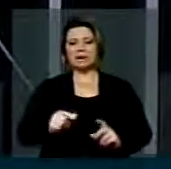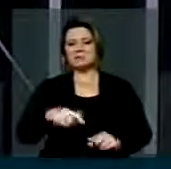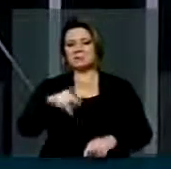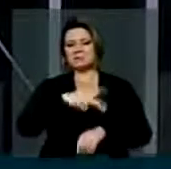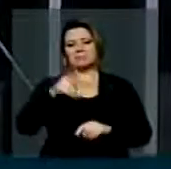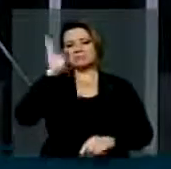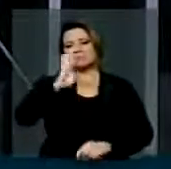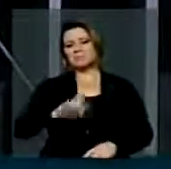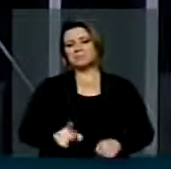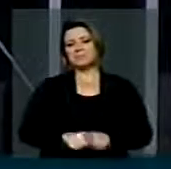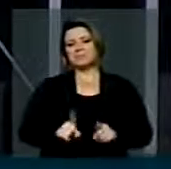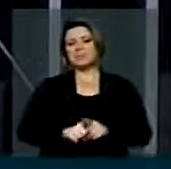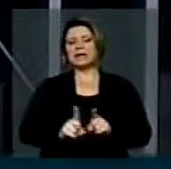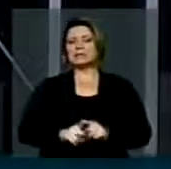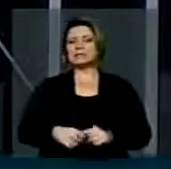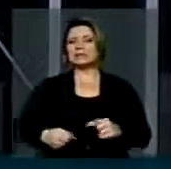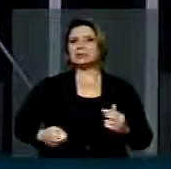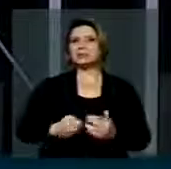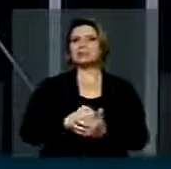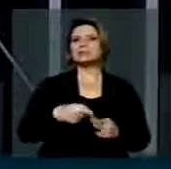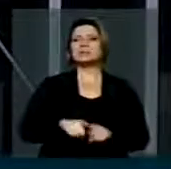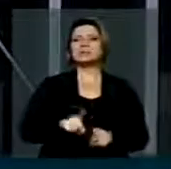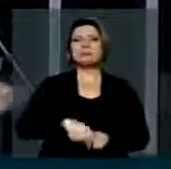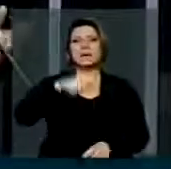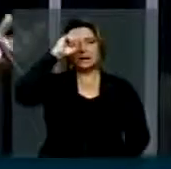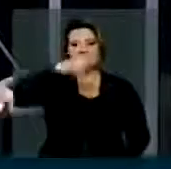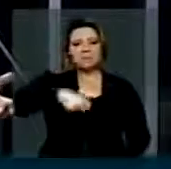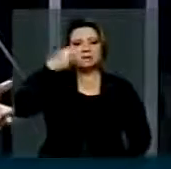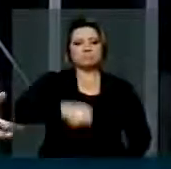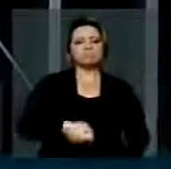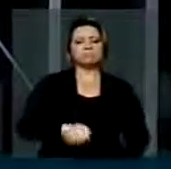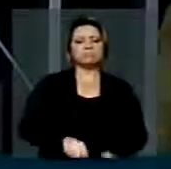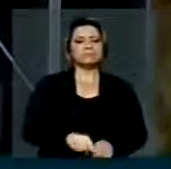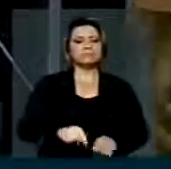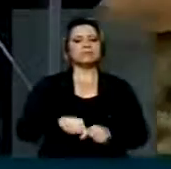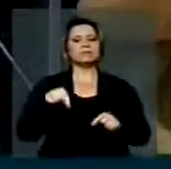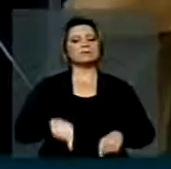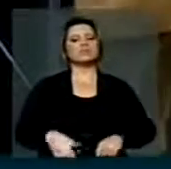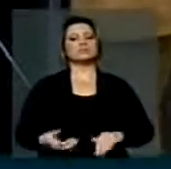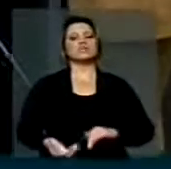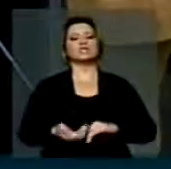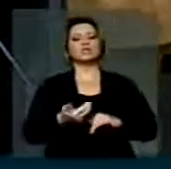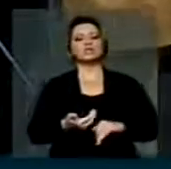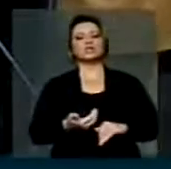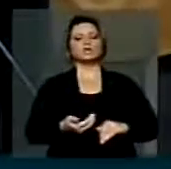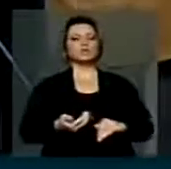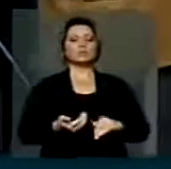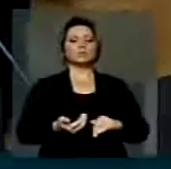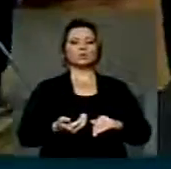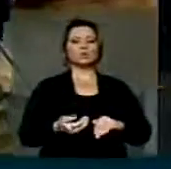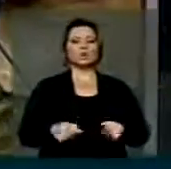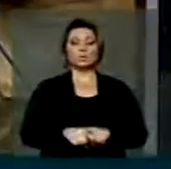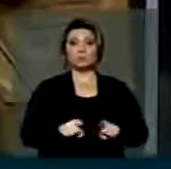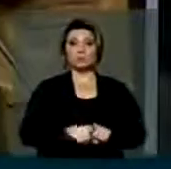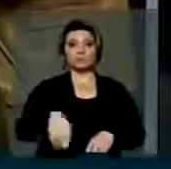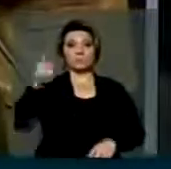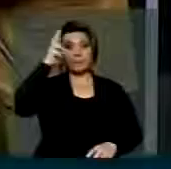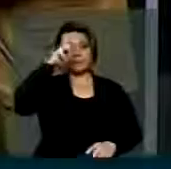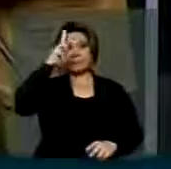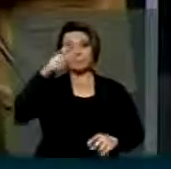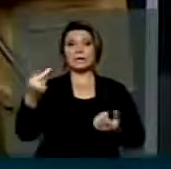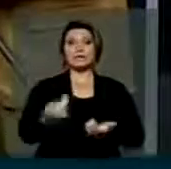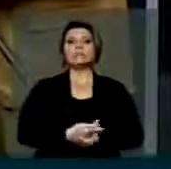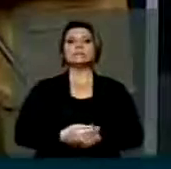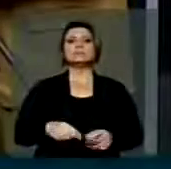país nenhuma ação autoritária. E, portanto, este Congresso fazer resgatar